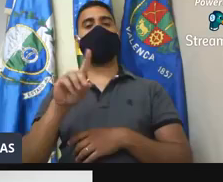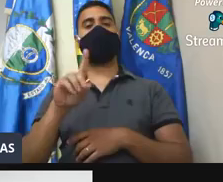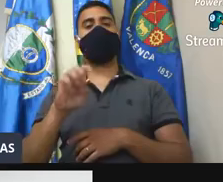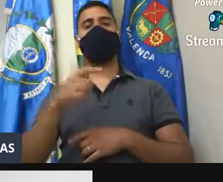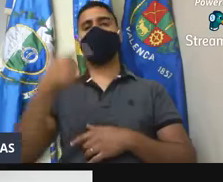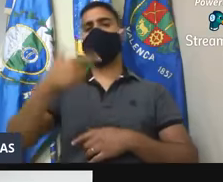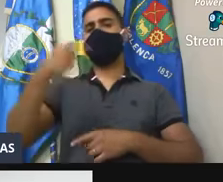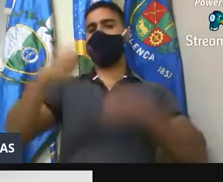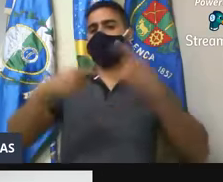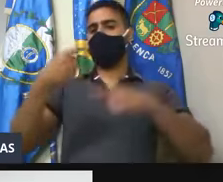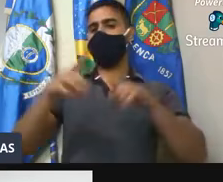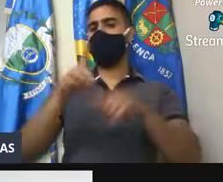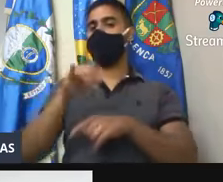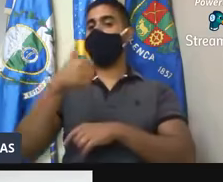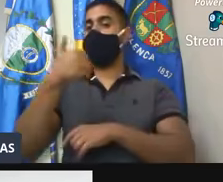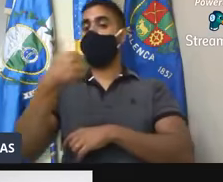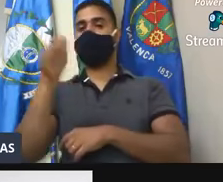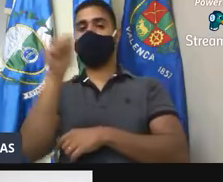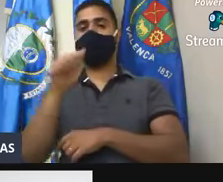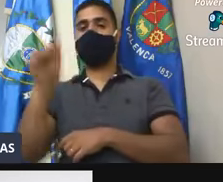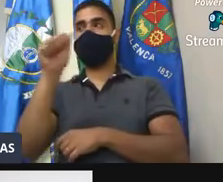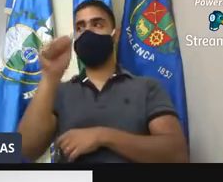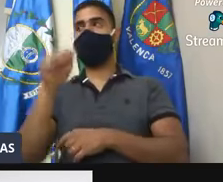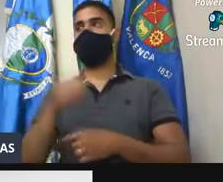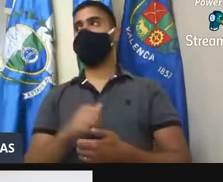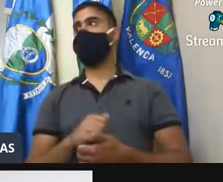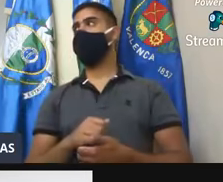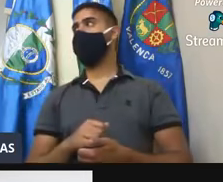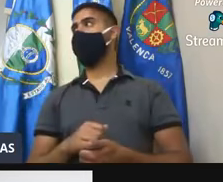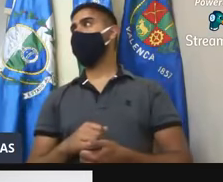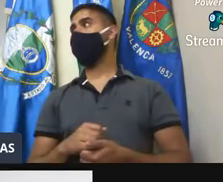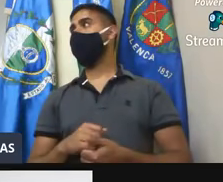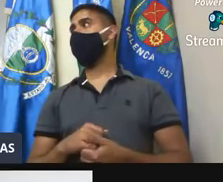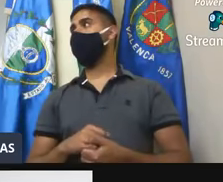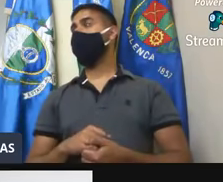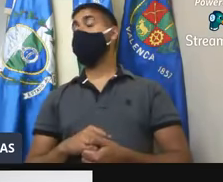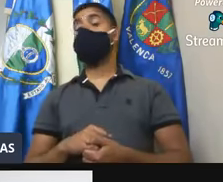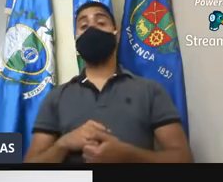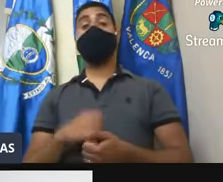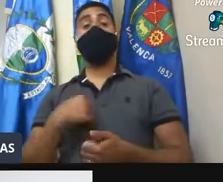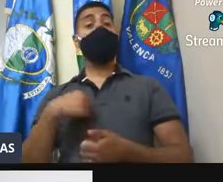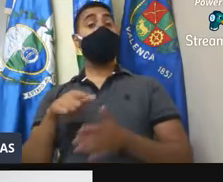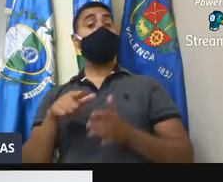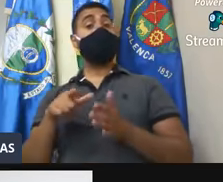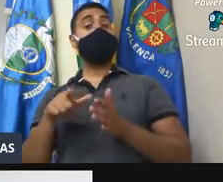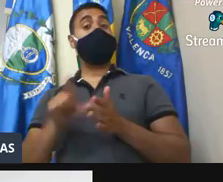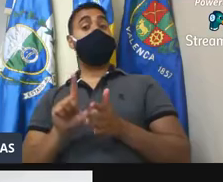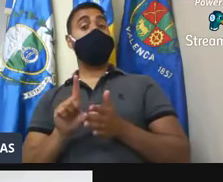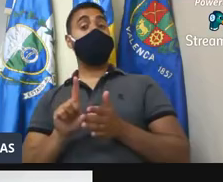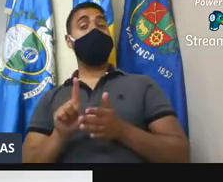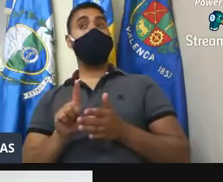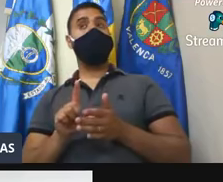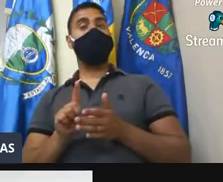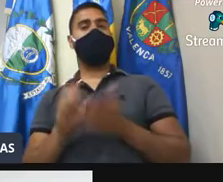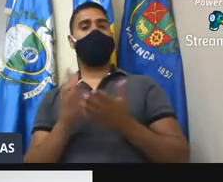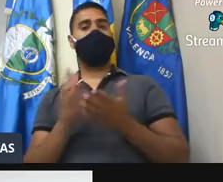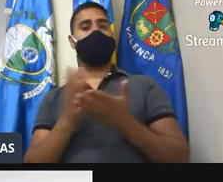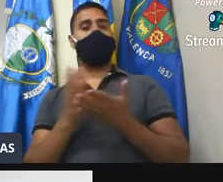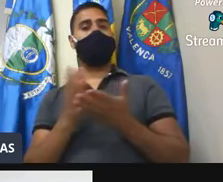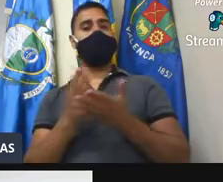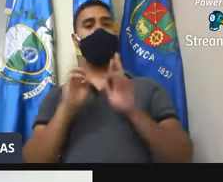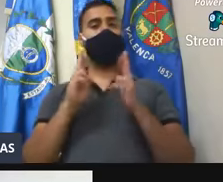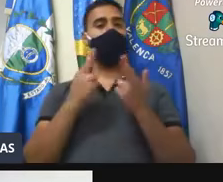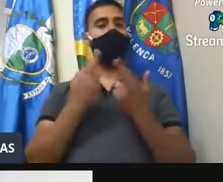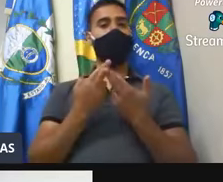para o dia 11 de 8 de 2020. Eu antes, rapidinho vereador, eu antes de encerrar